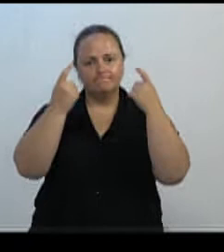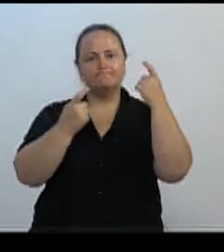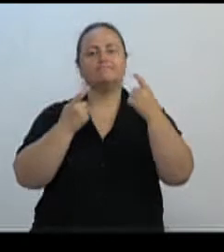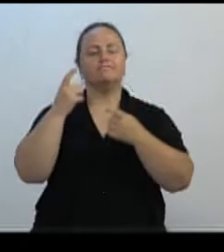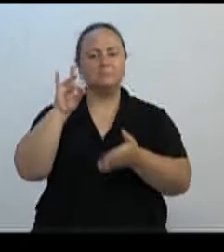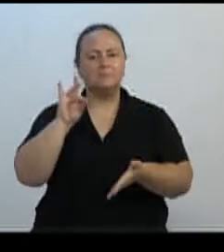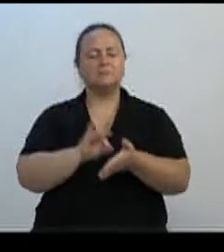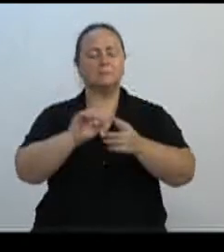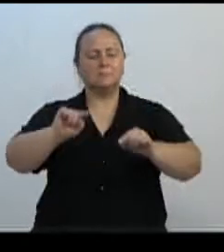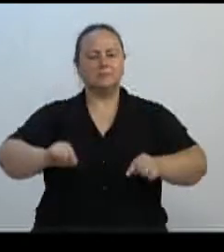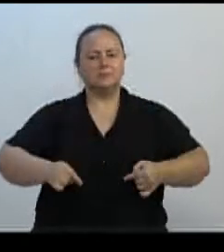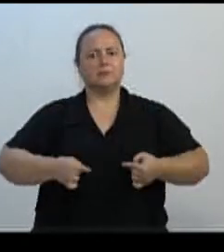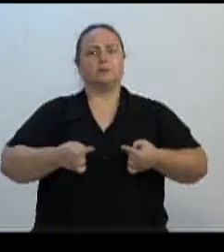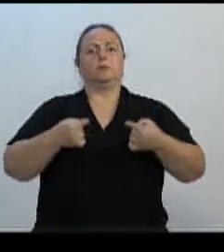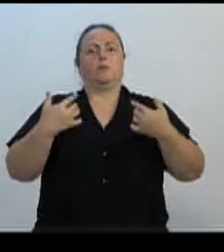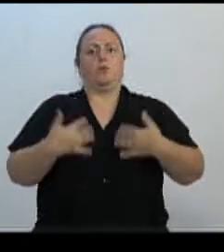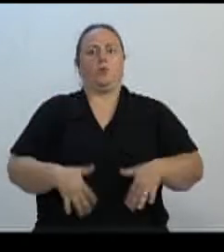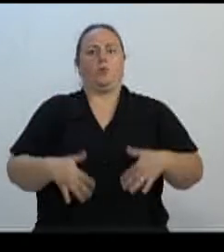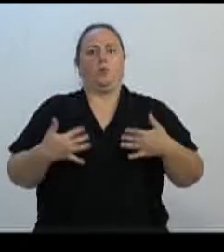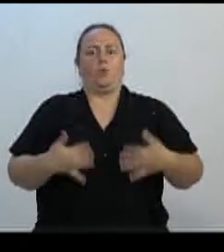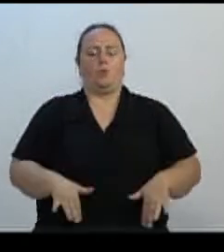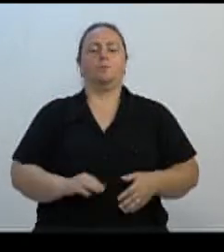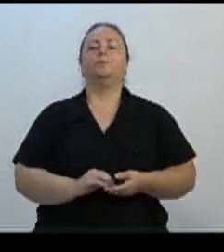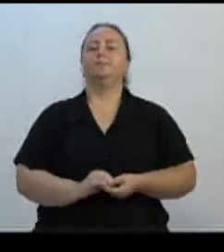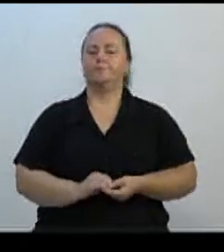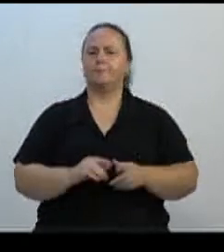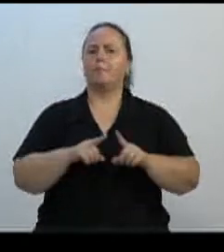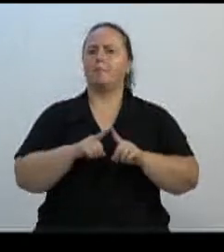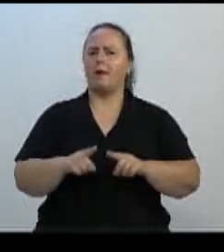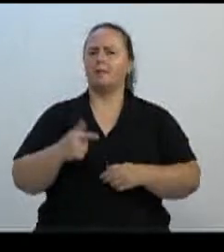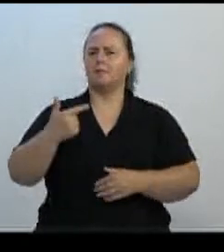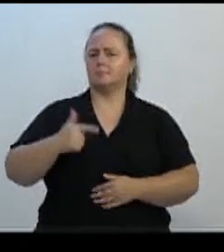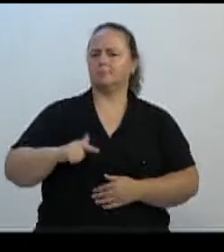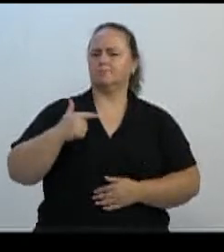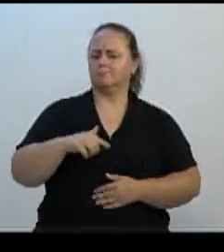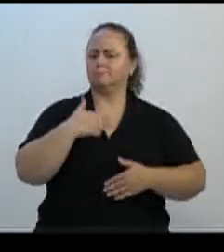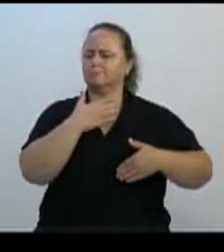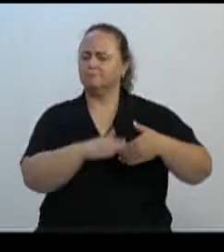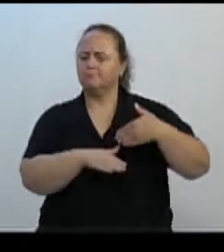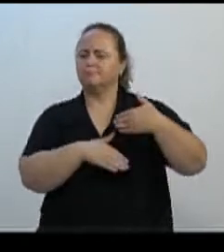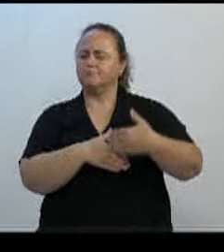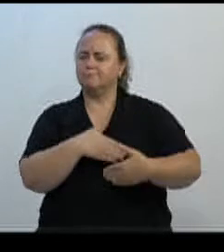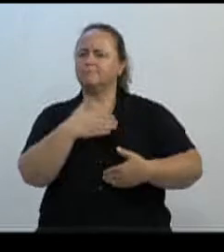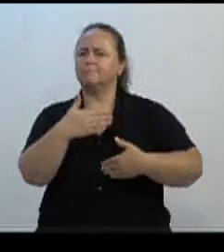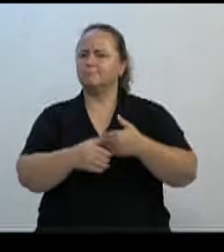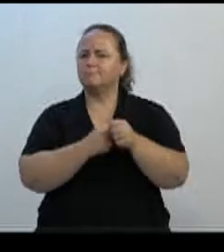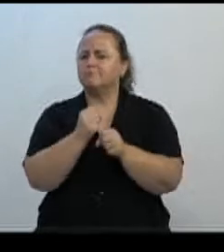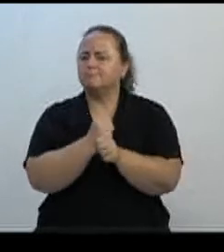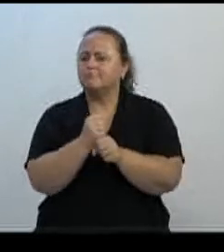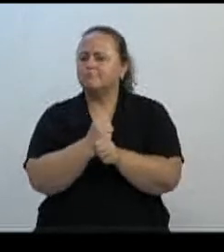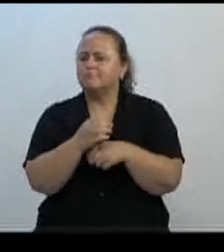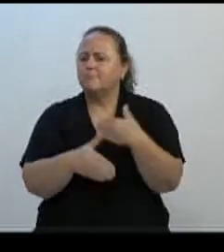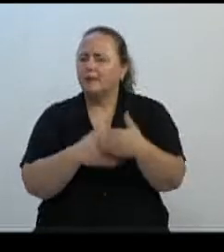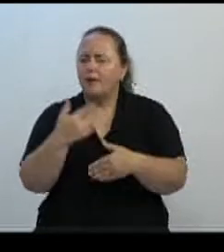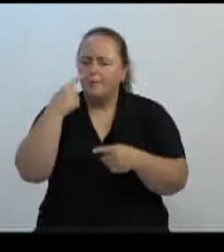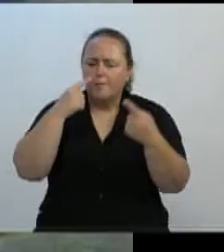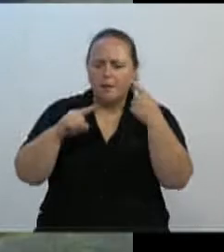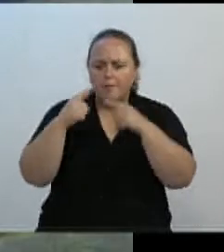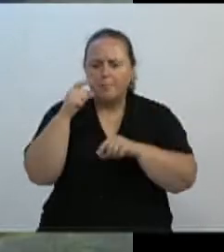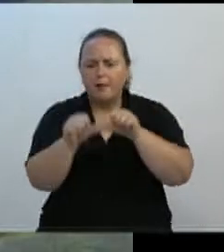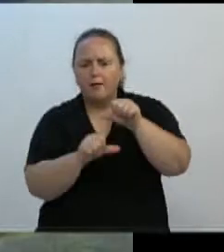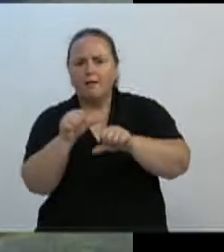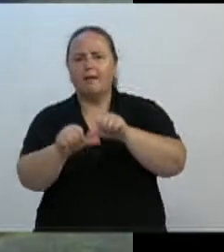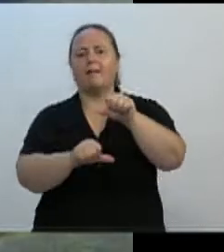desafiadoras, mas que tem se reinventado ao longo dos anos, e hoje colhe fruto